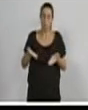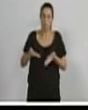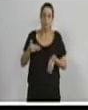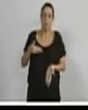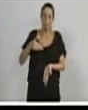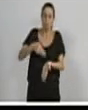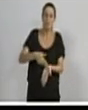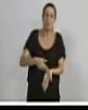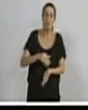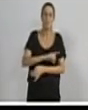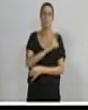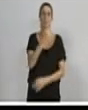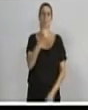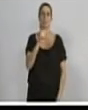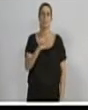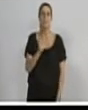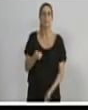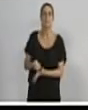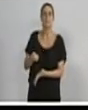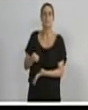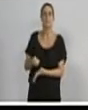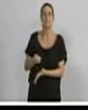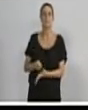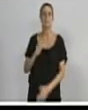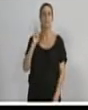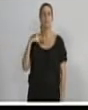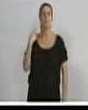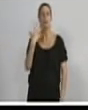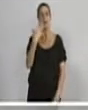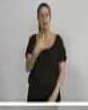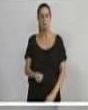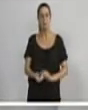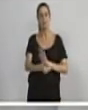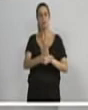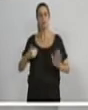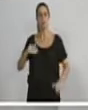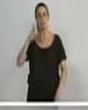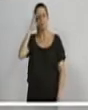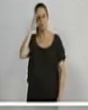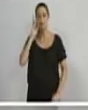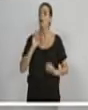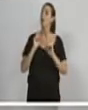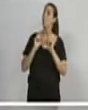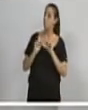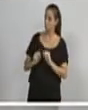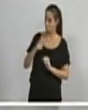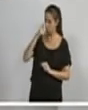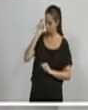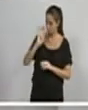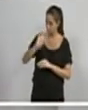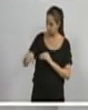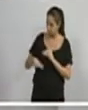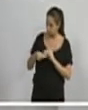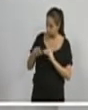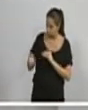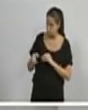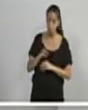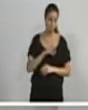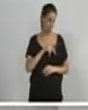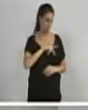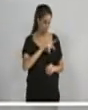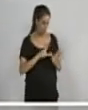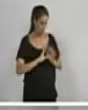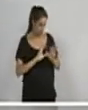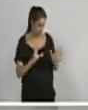para pressionar os deputados. Vereador Jefferson. Lhe concedo, com muito prazer, se o presidente assim deixar,